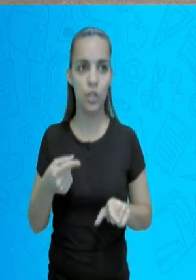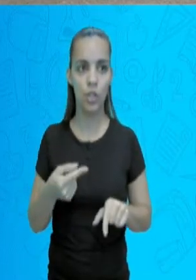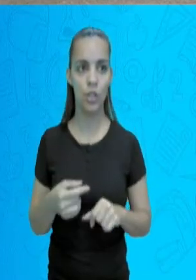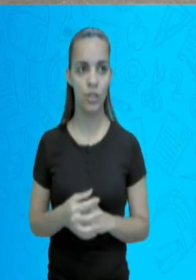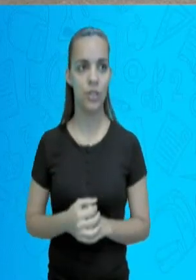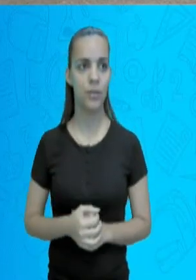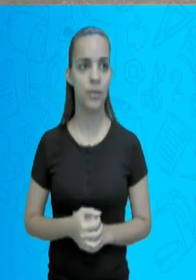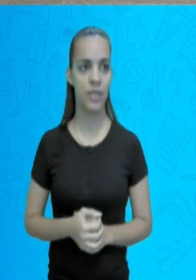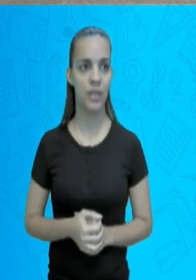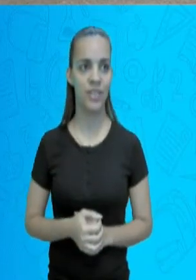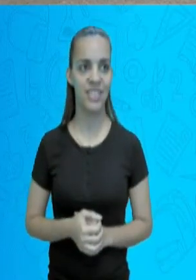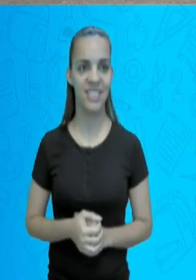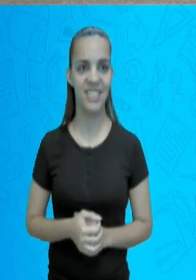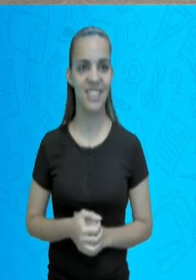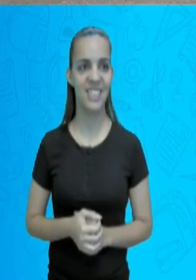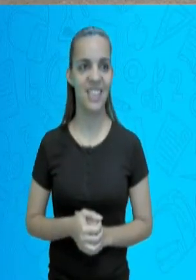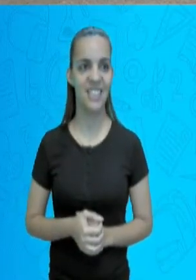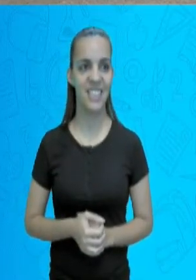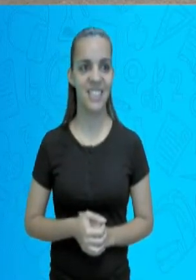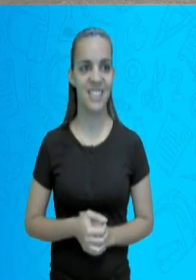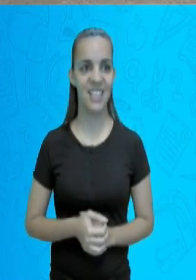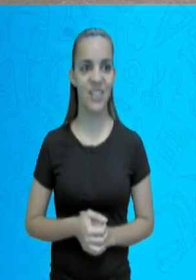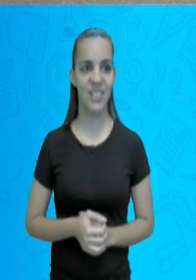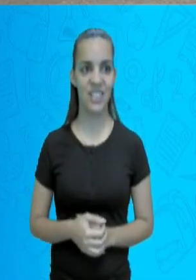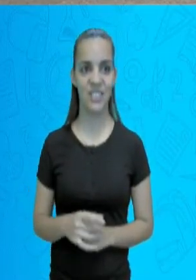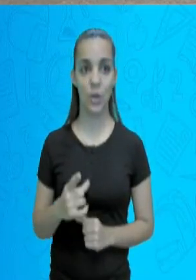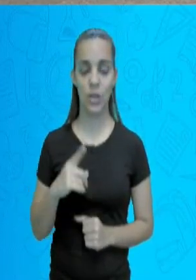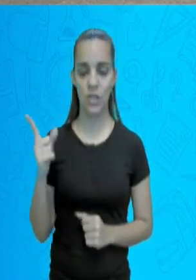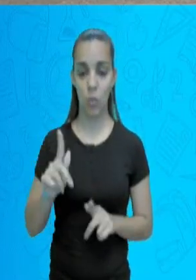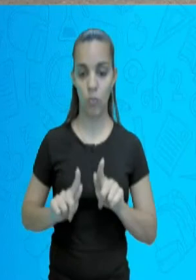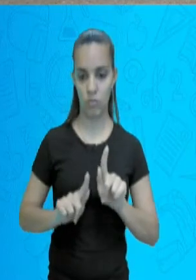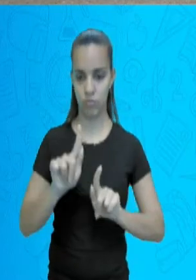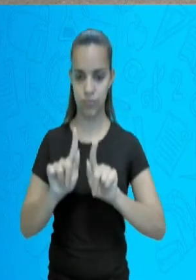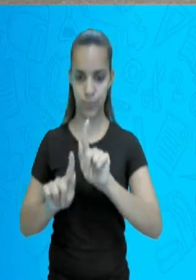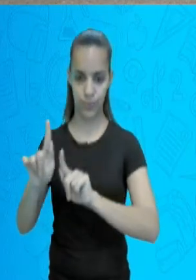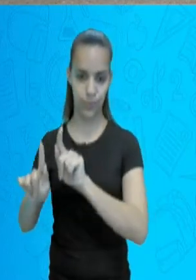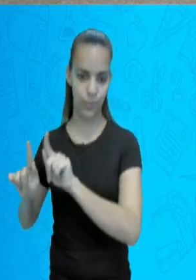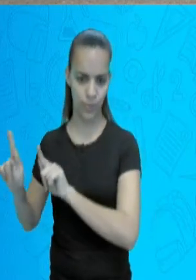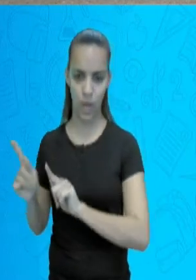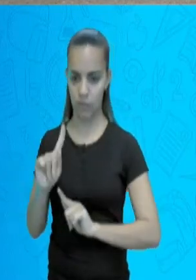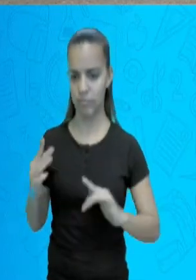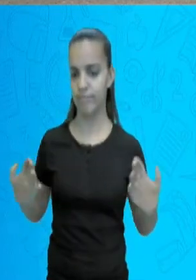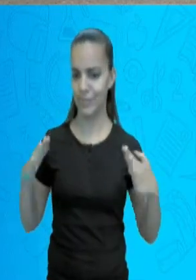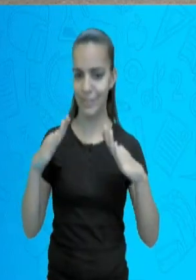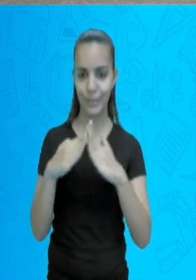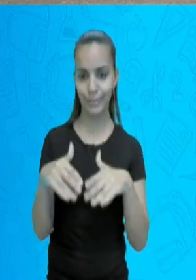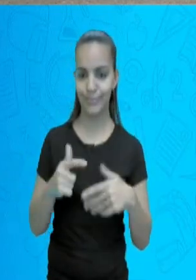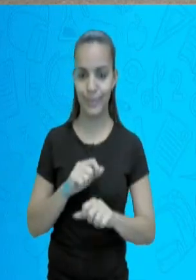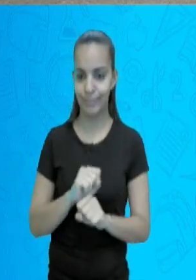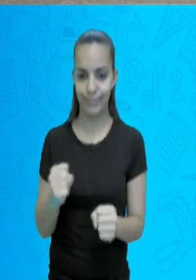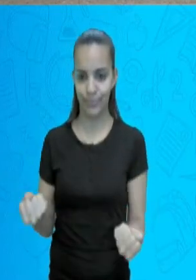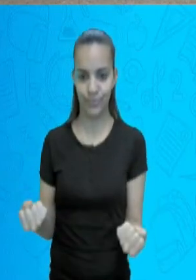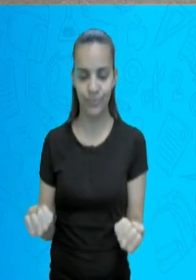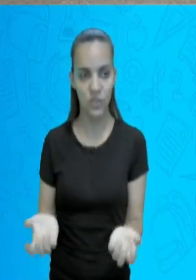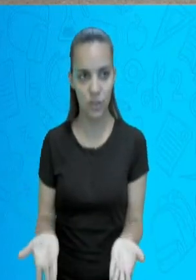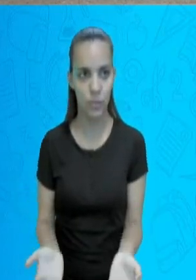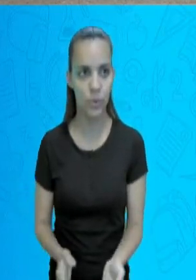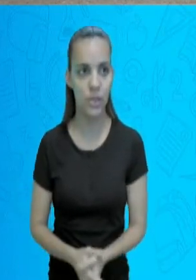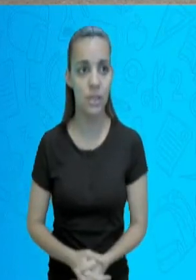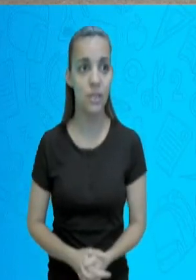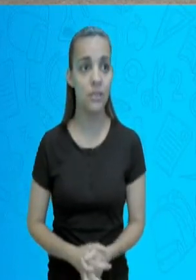nem acha mais que é uma pirâmide, mas isso aqui é um gráfico de pirâmide etária. Ok? Vocês